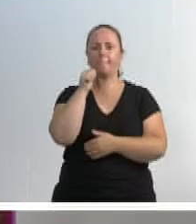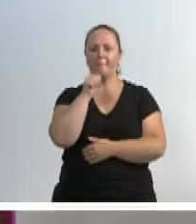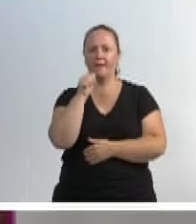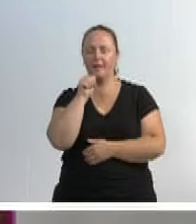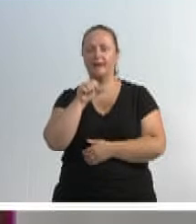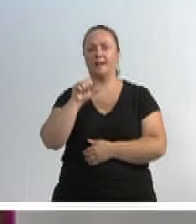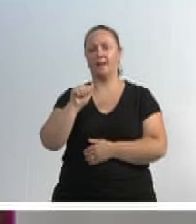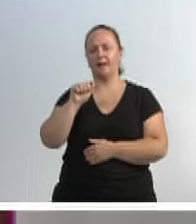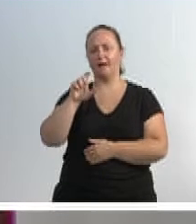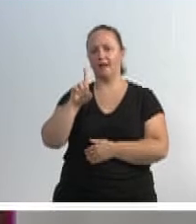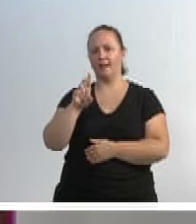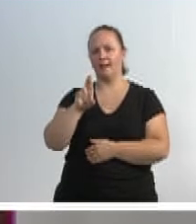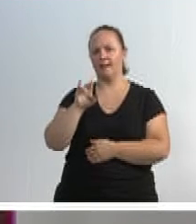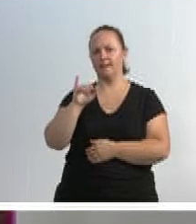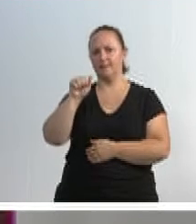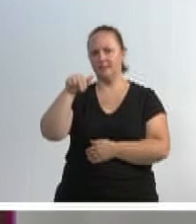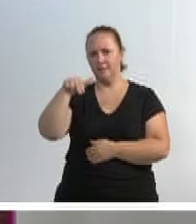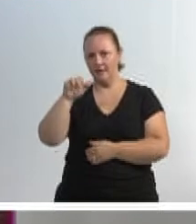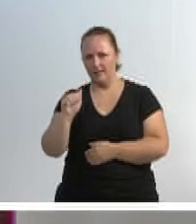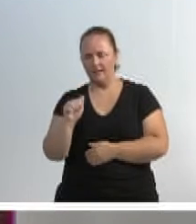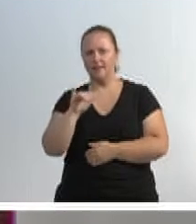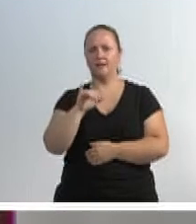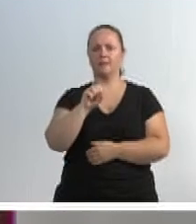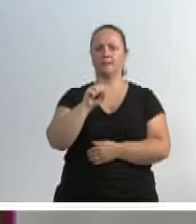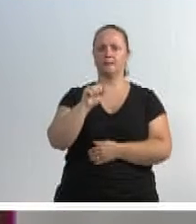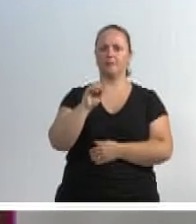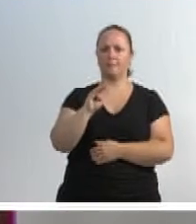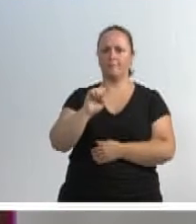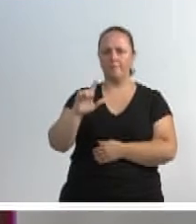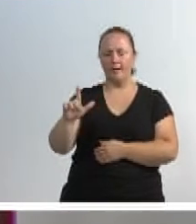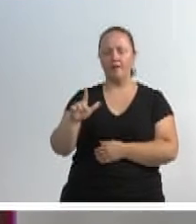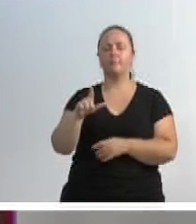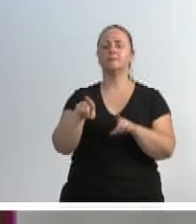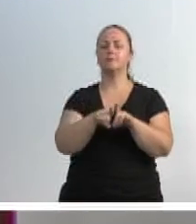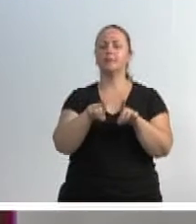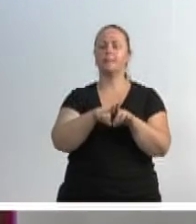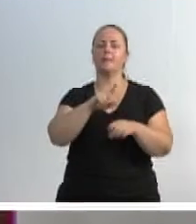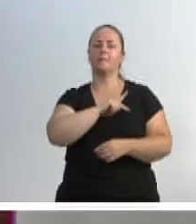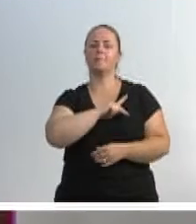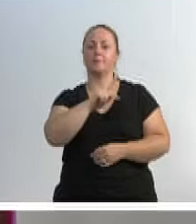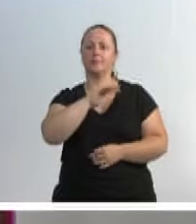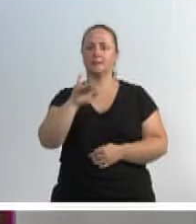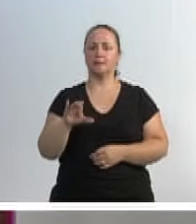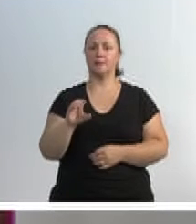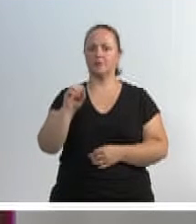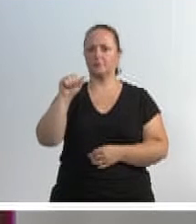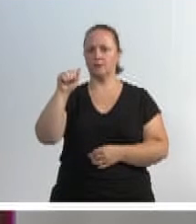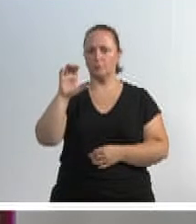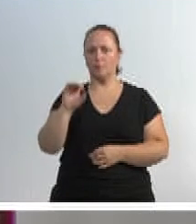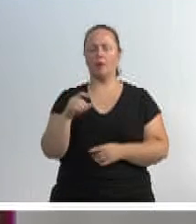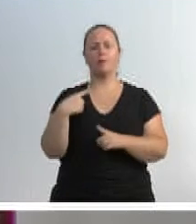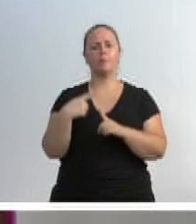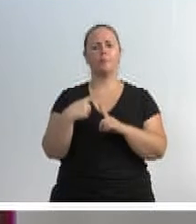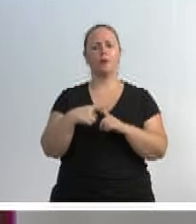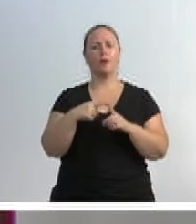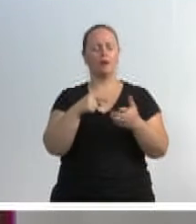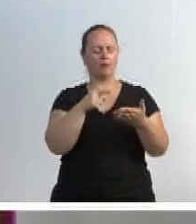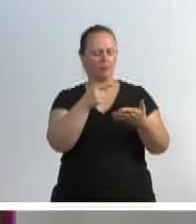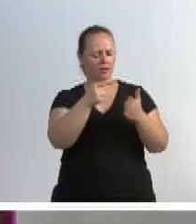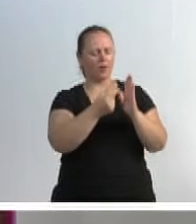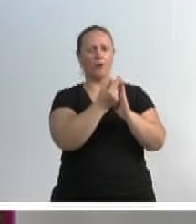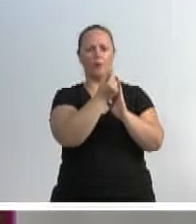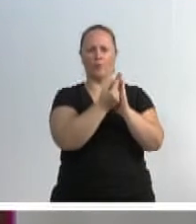Isabel e o João Rauch, que é o presidente do Conselho, no sentido dessa transparência, desses números importantes